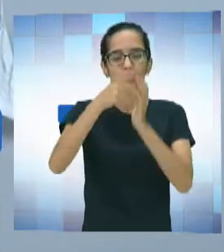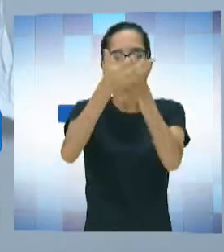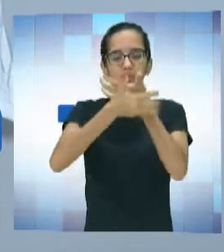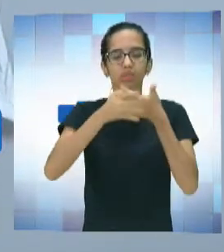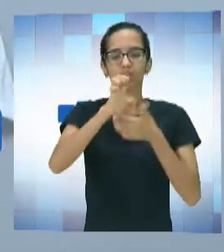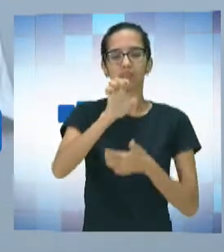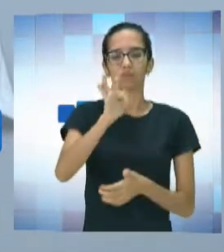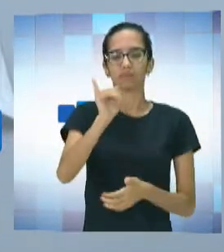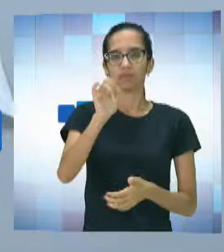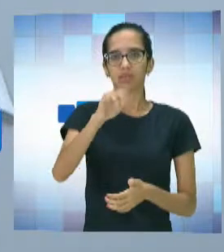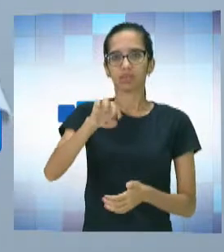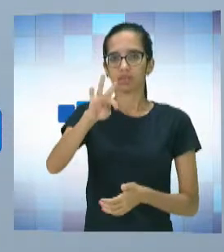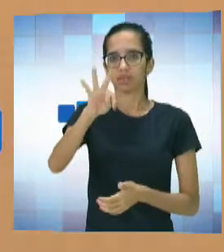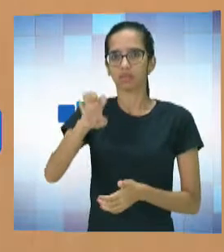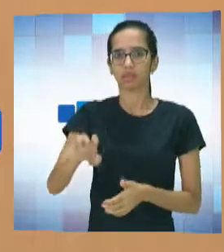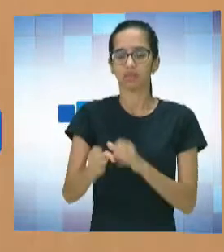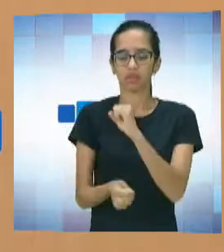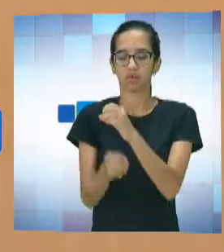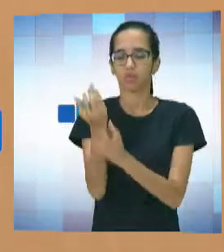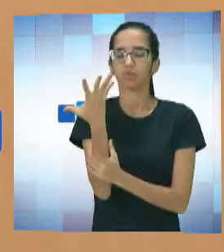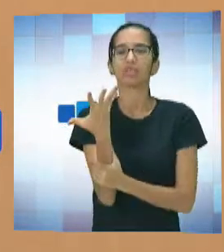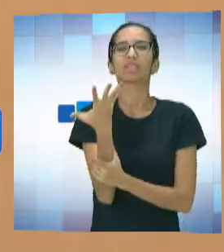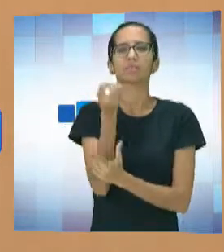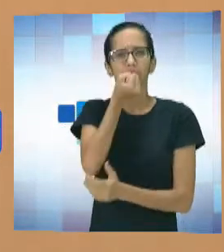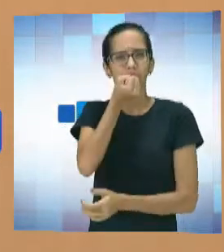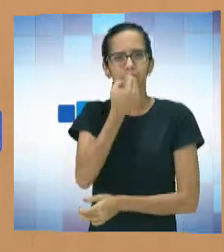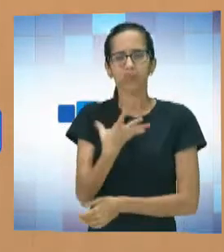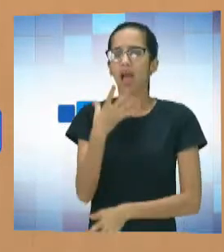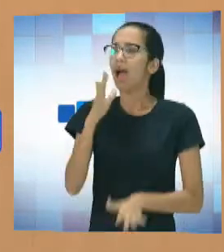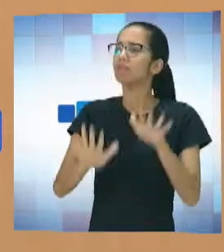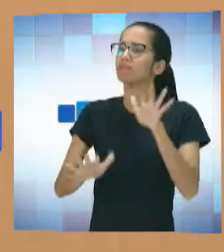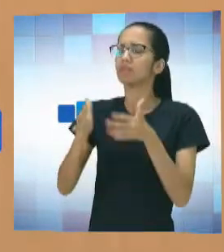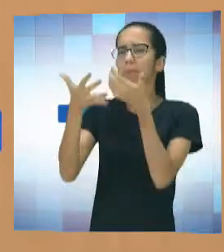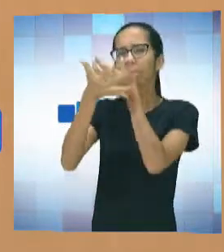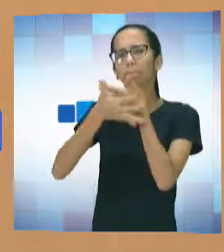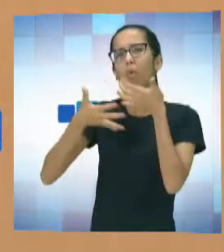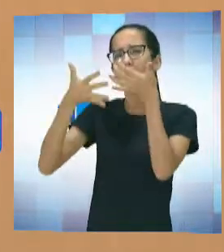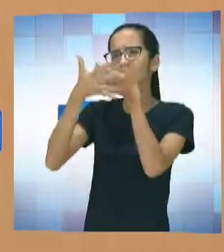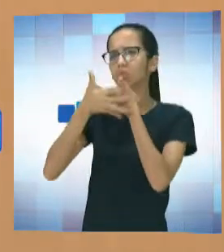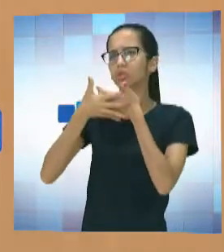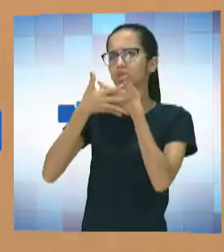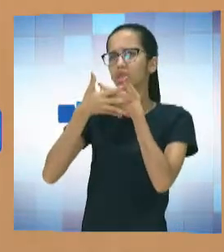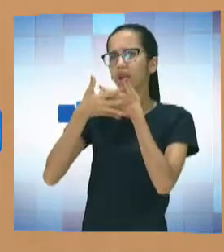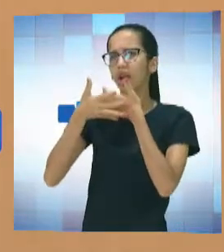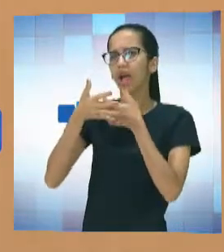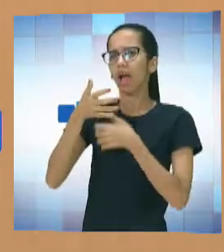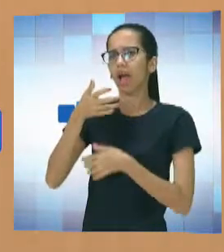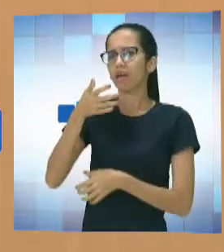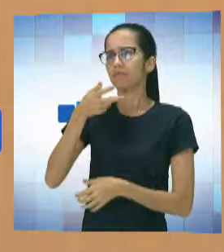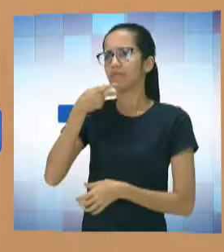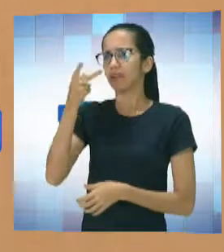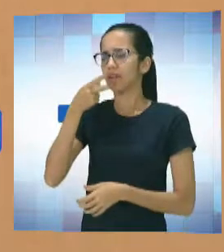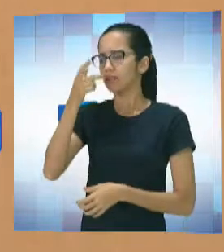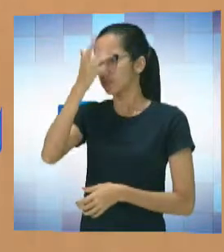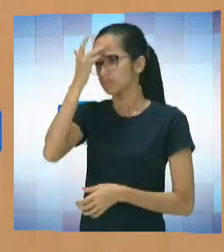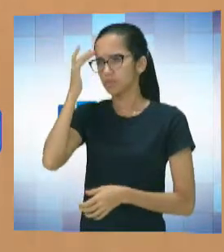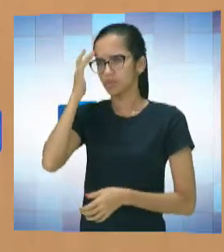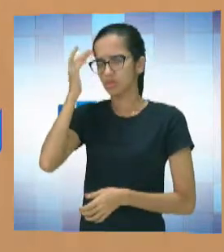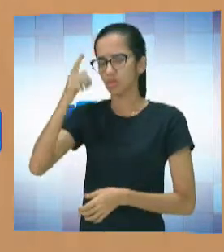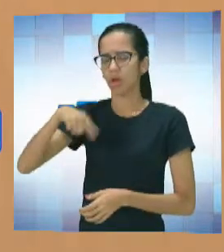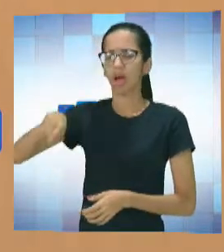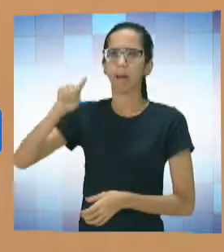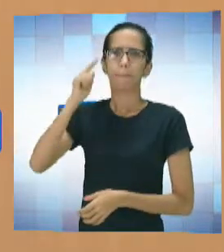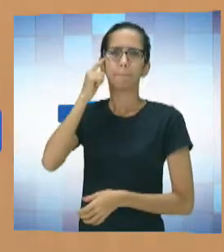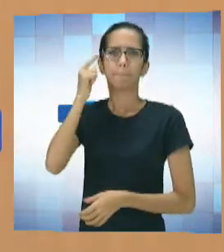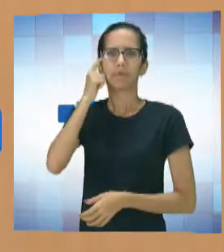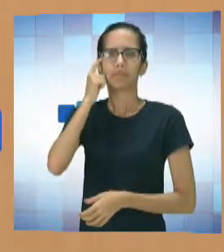esse diferencial hoje. A música, professor, normalmente ela trabalha com os ditos normais. Mas as pessoas sempre acham que